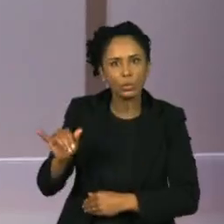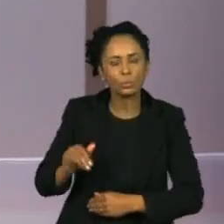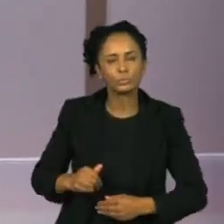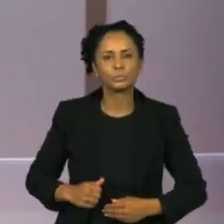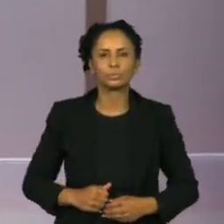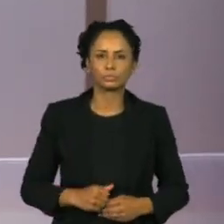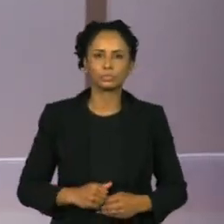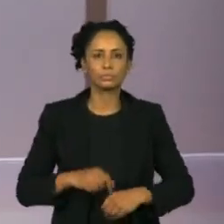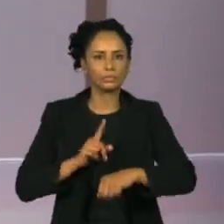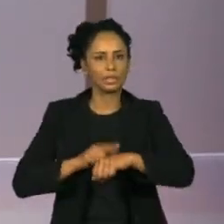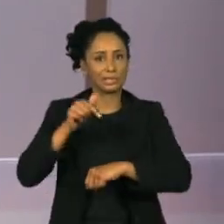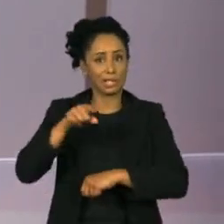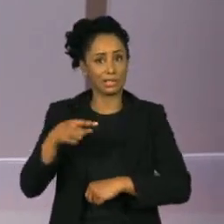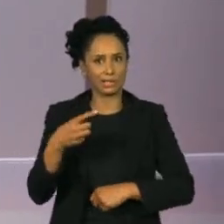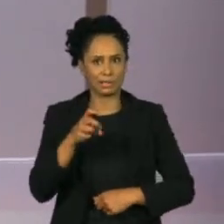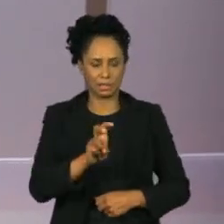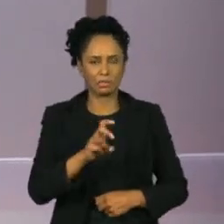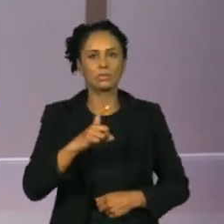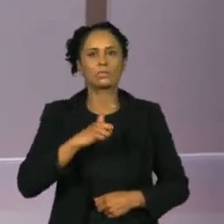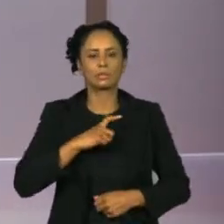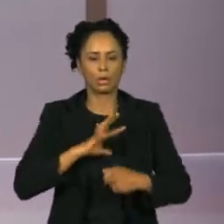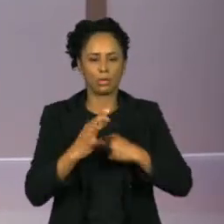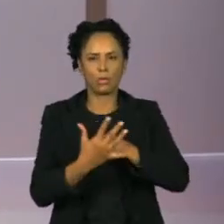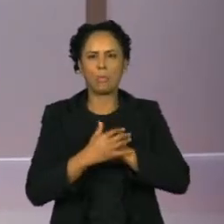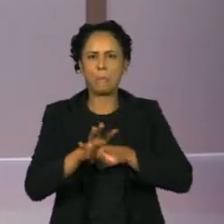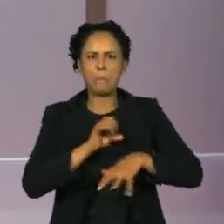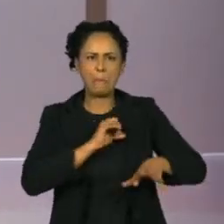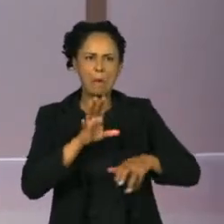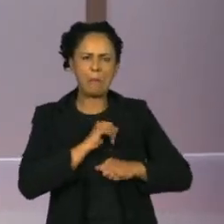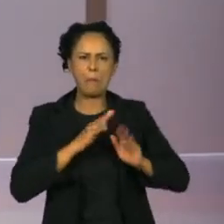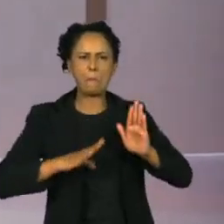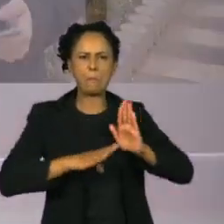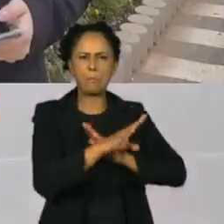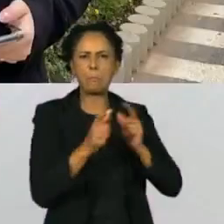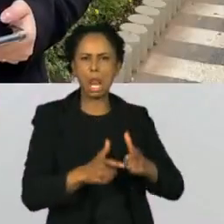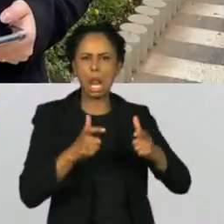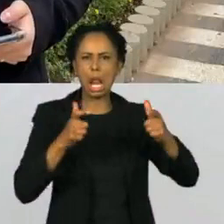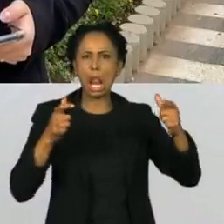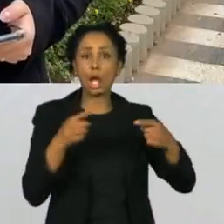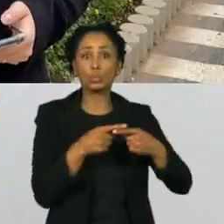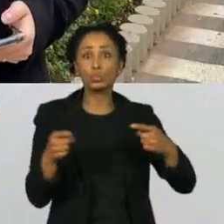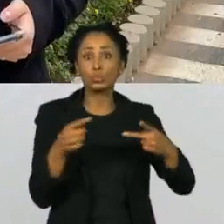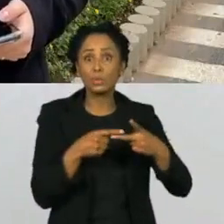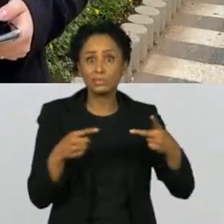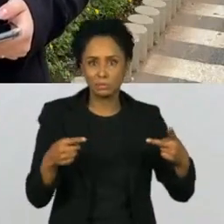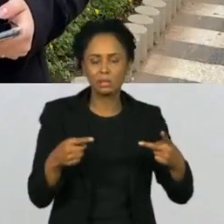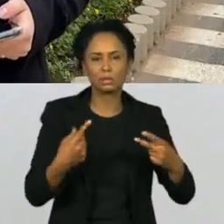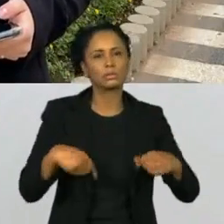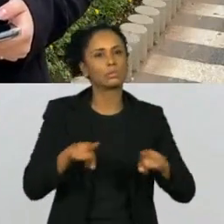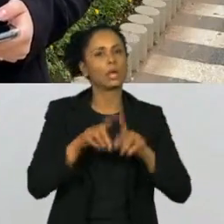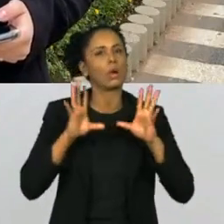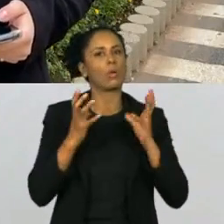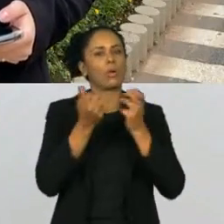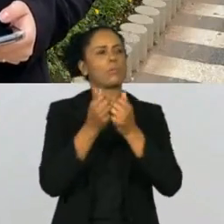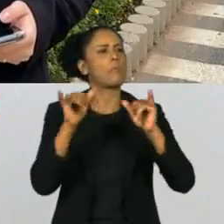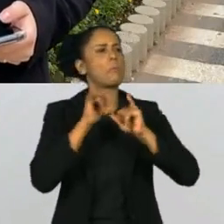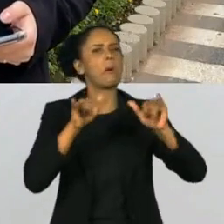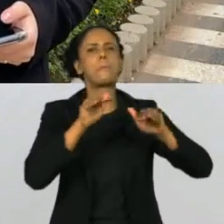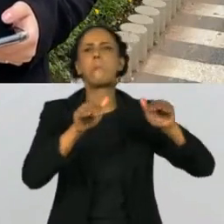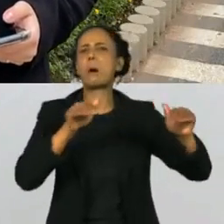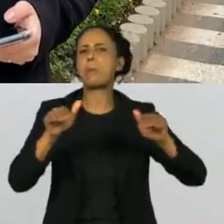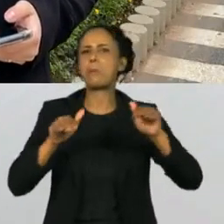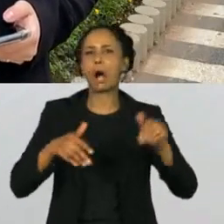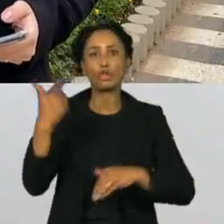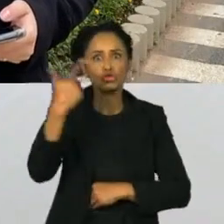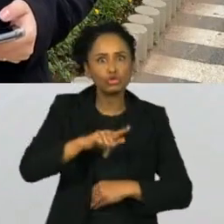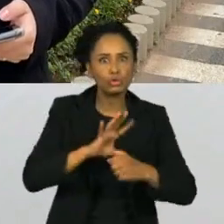Os números de casos de covid sobe 30% em duas semanas, que a OMS já faz um alerta sobre a nova